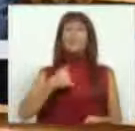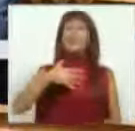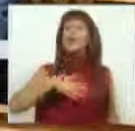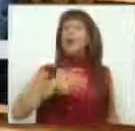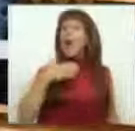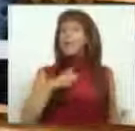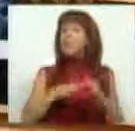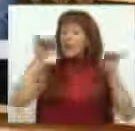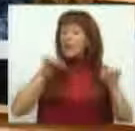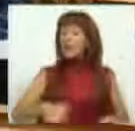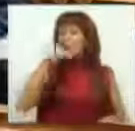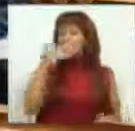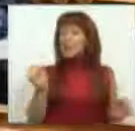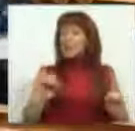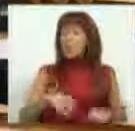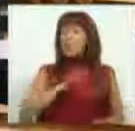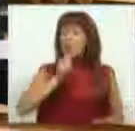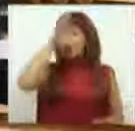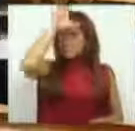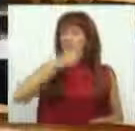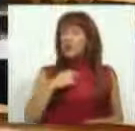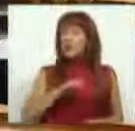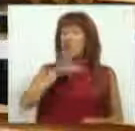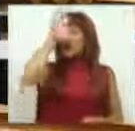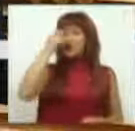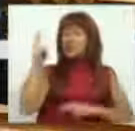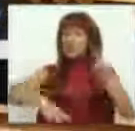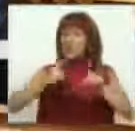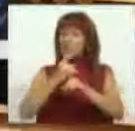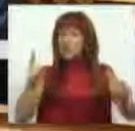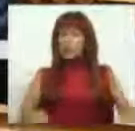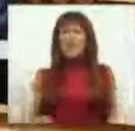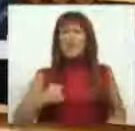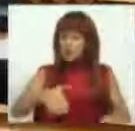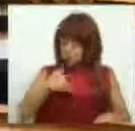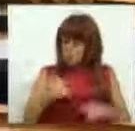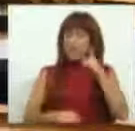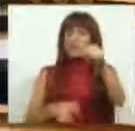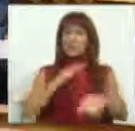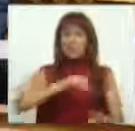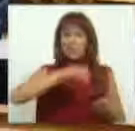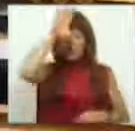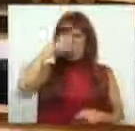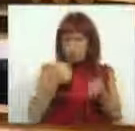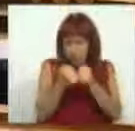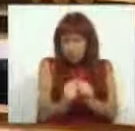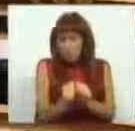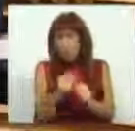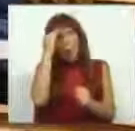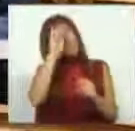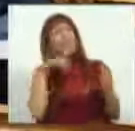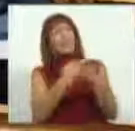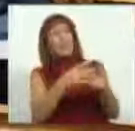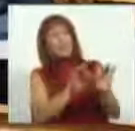queria aqui aproveitar, infelizmente não está cá o Sr. Primeiro-Ministro e o Sr. Ministro das Finanças, porque eu temo que o Sr. Secretário de Estado os convenceu